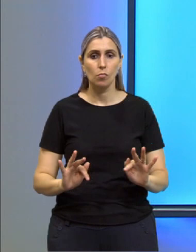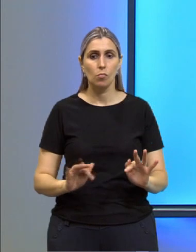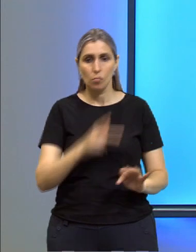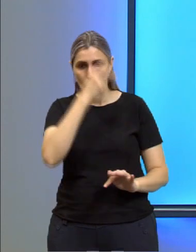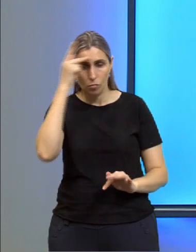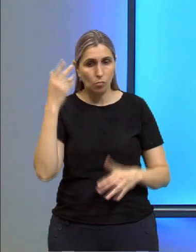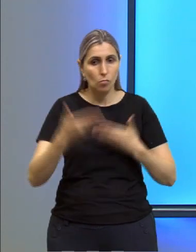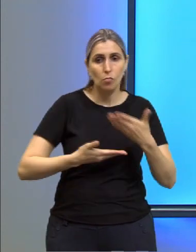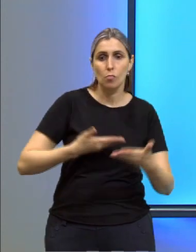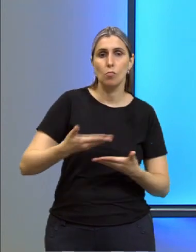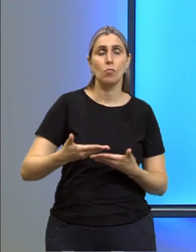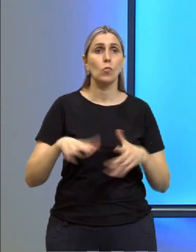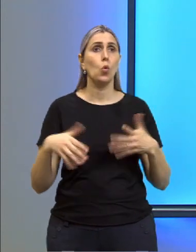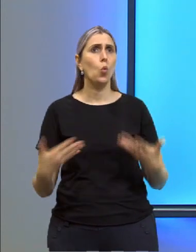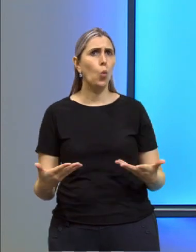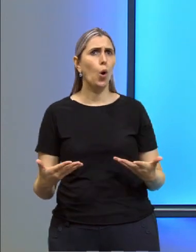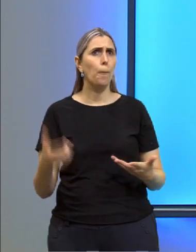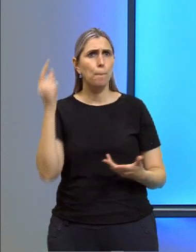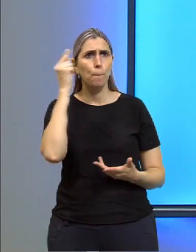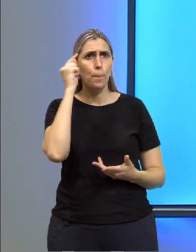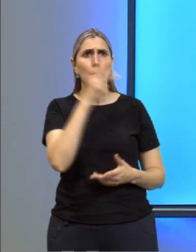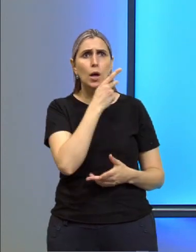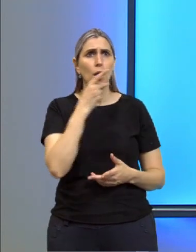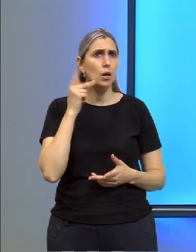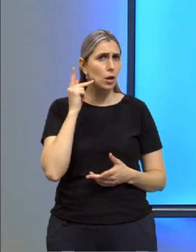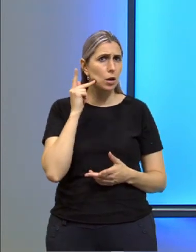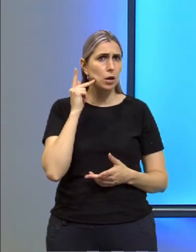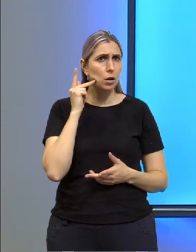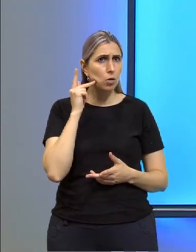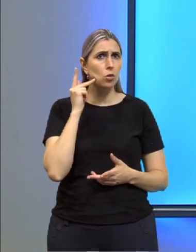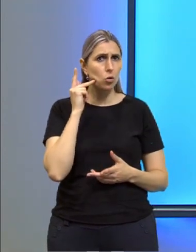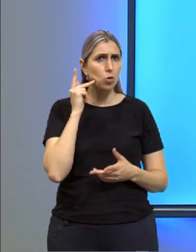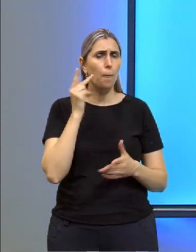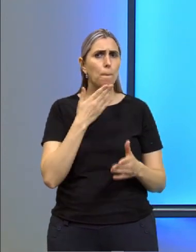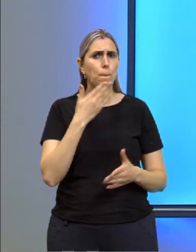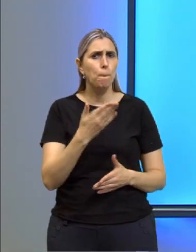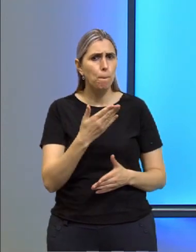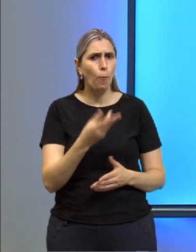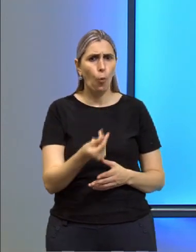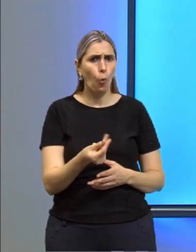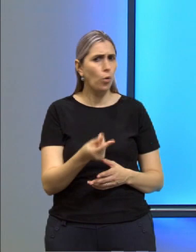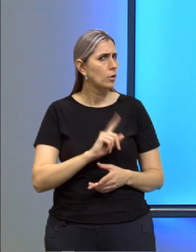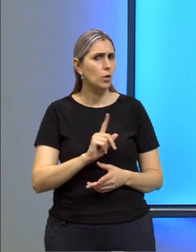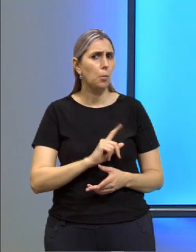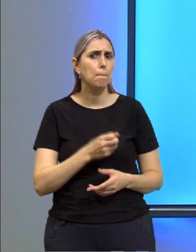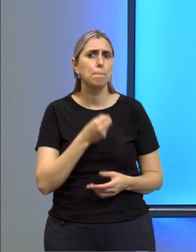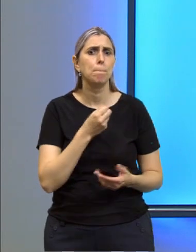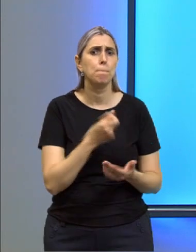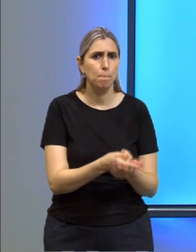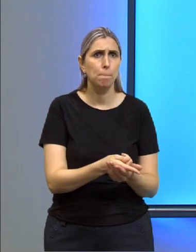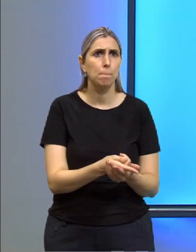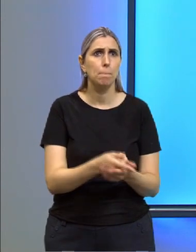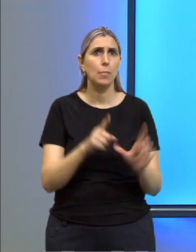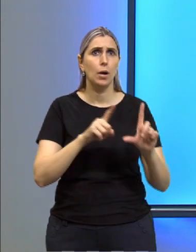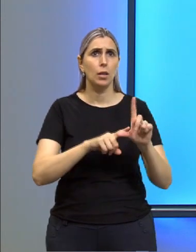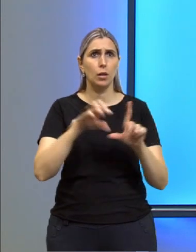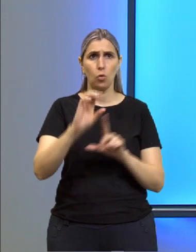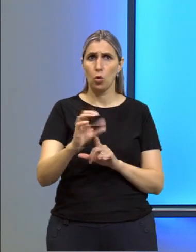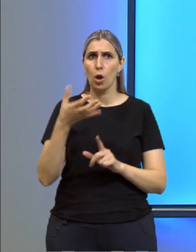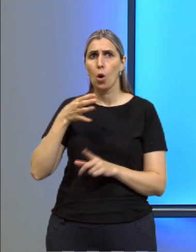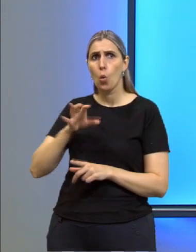envolvidas? Qual a alternativa? Pensando em canto e na questão do impedir o dinheiro e pensando em não pagar? Letra C.